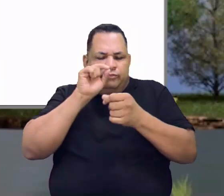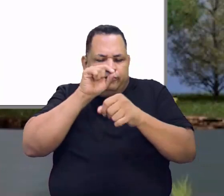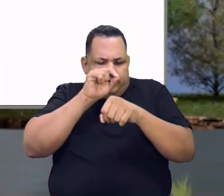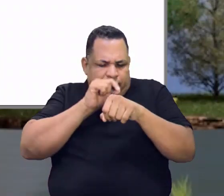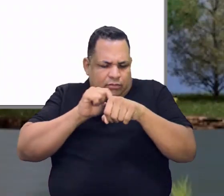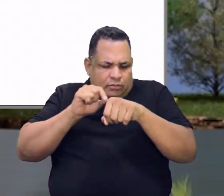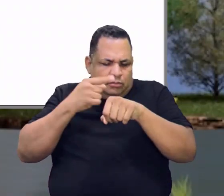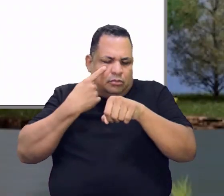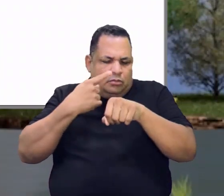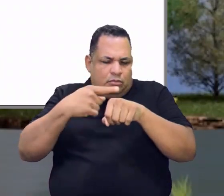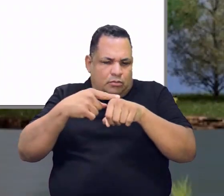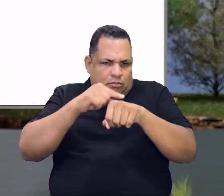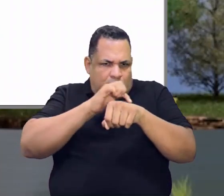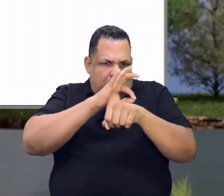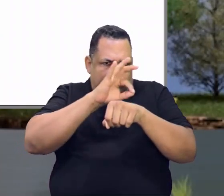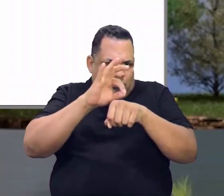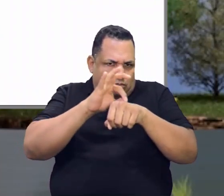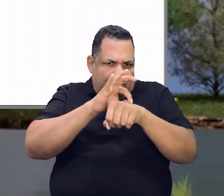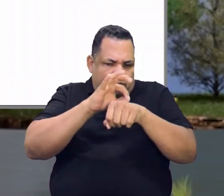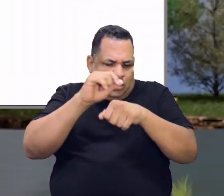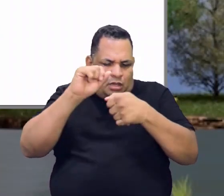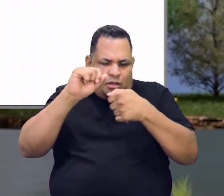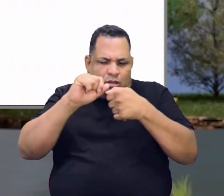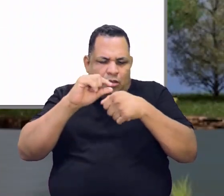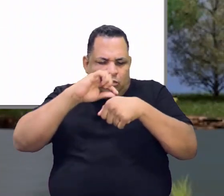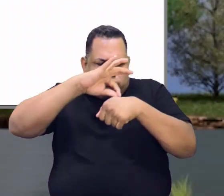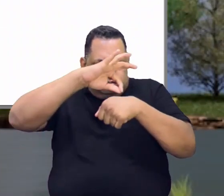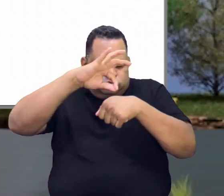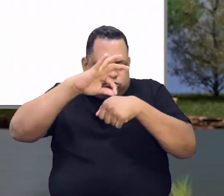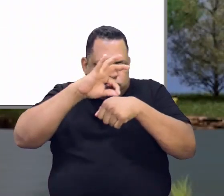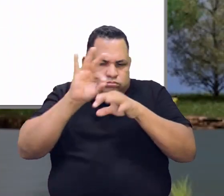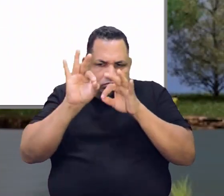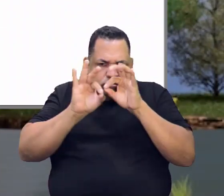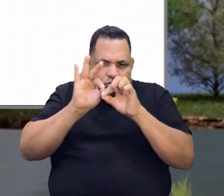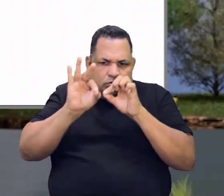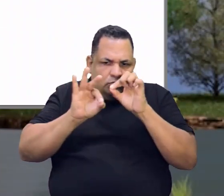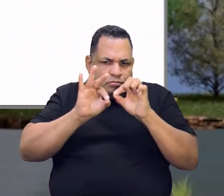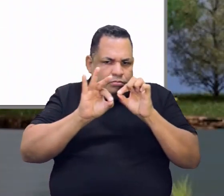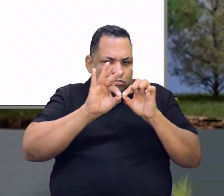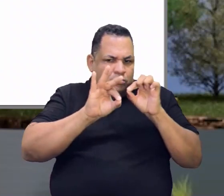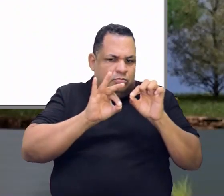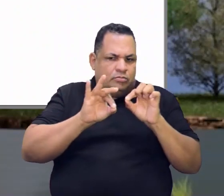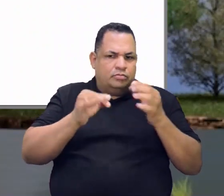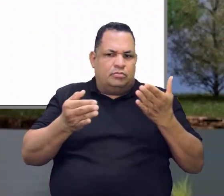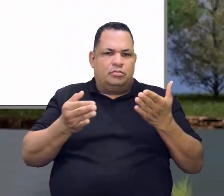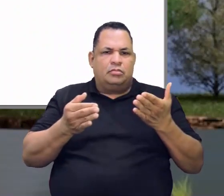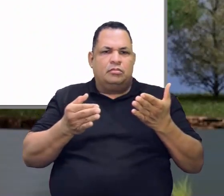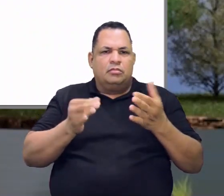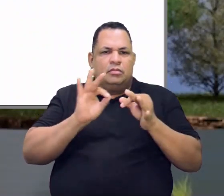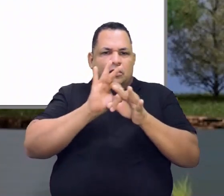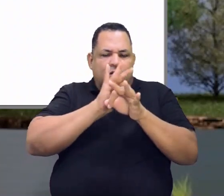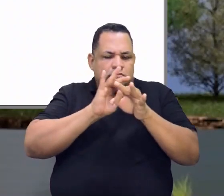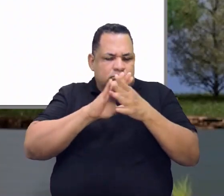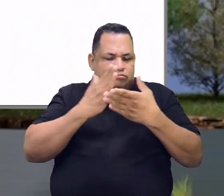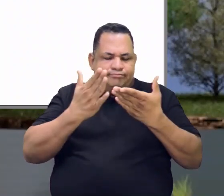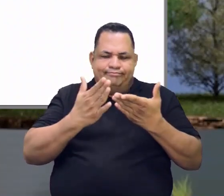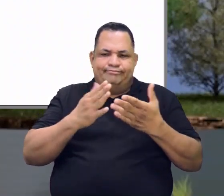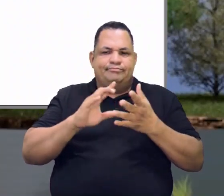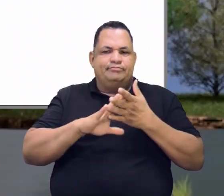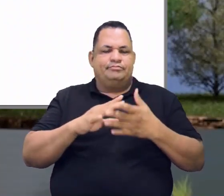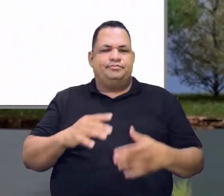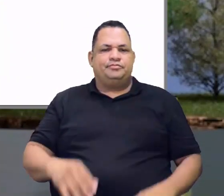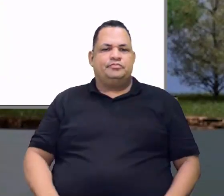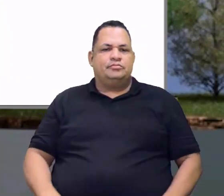nitidamente ela sendo feita, moldada. Incrível. É muito louco.